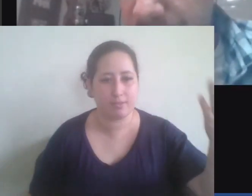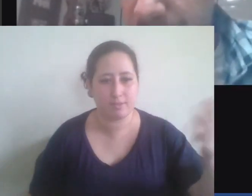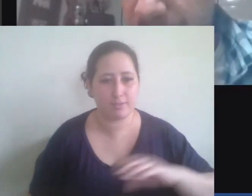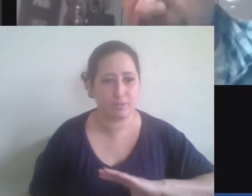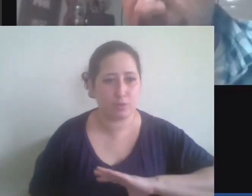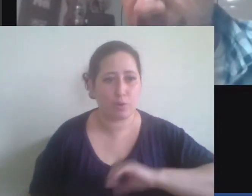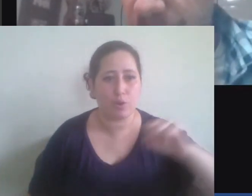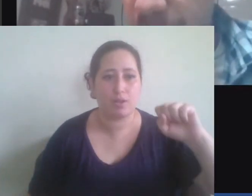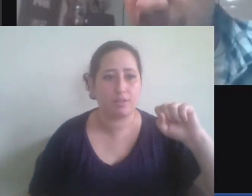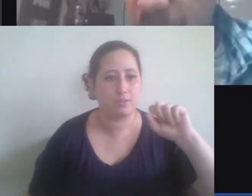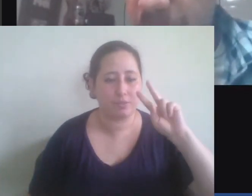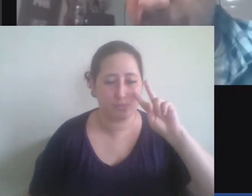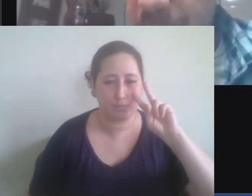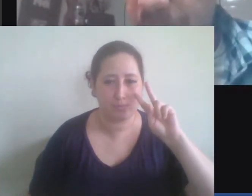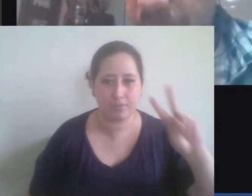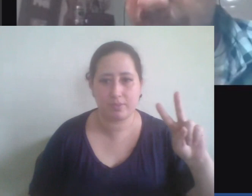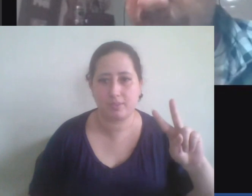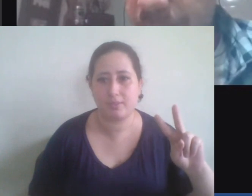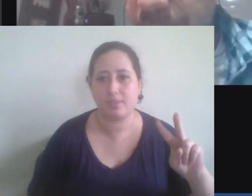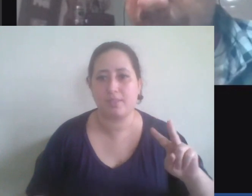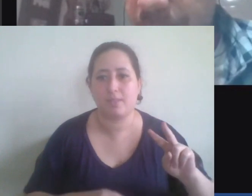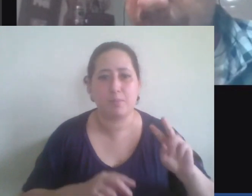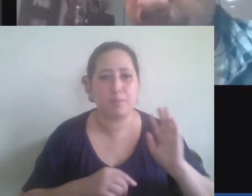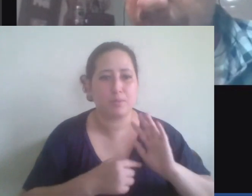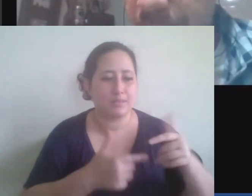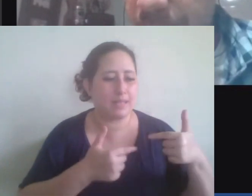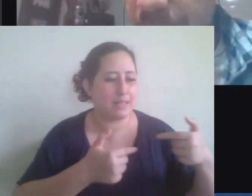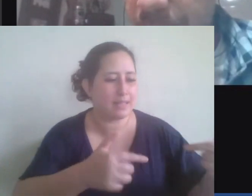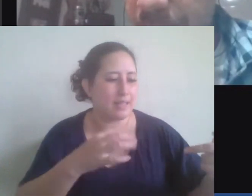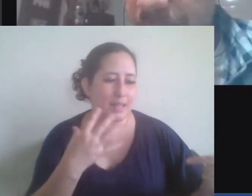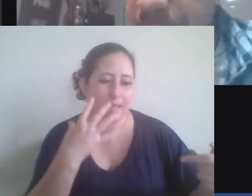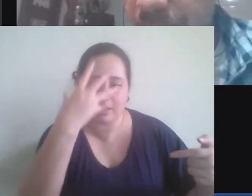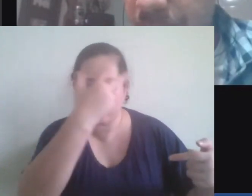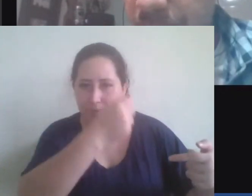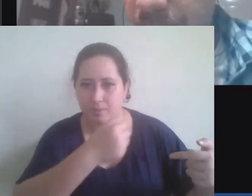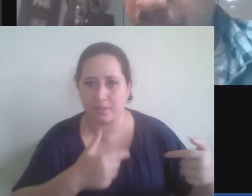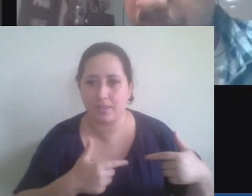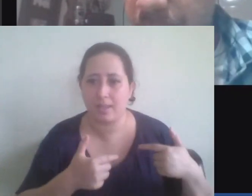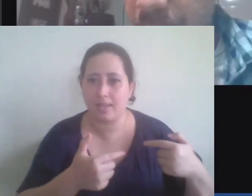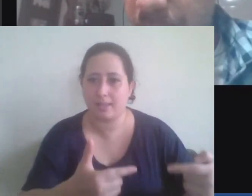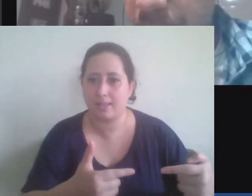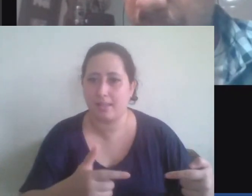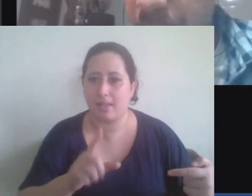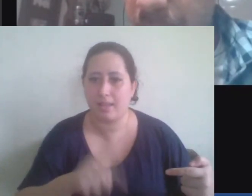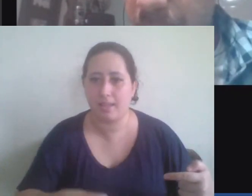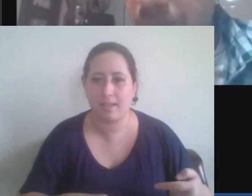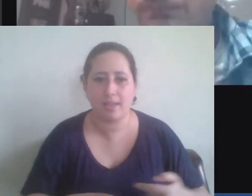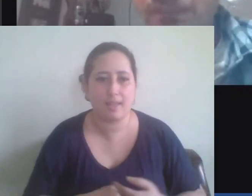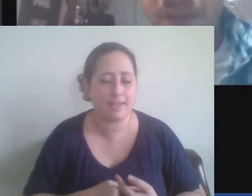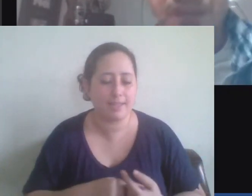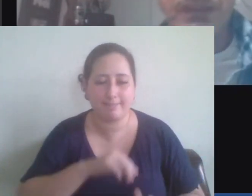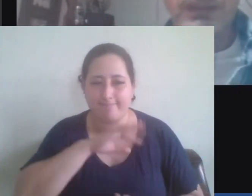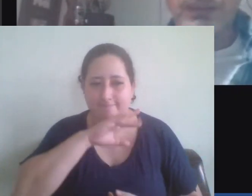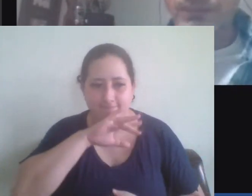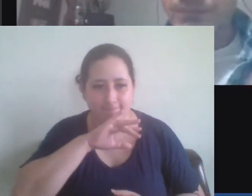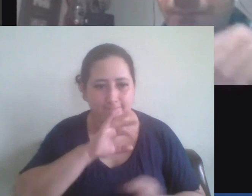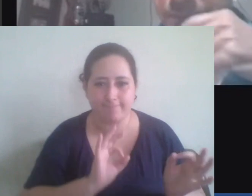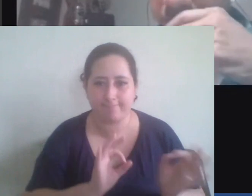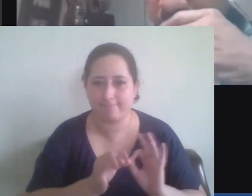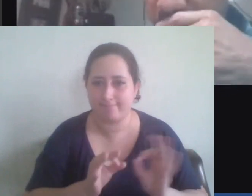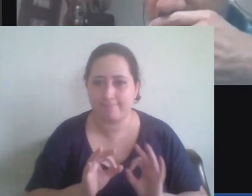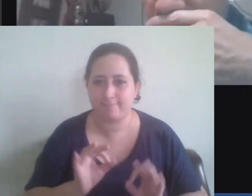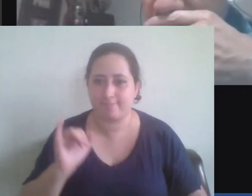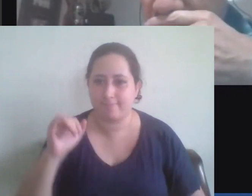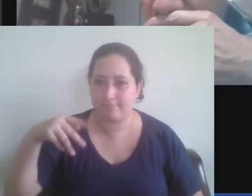nessa visão romantizada da guerra a guerra é a face mais cruel do imperialismo imperialismo que não nos